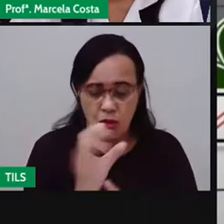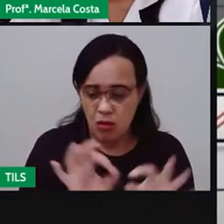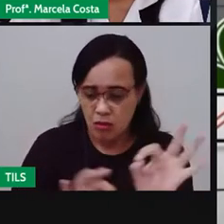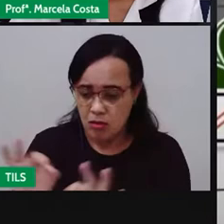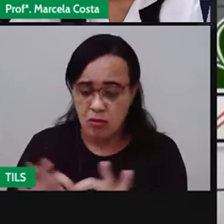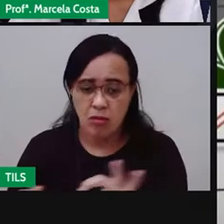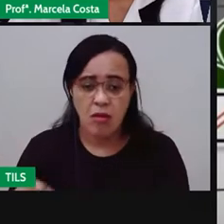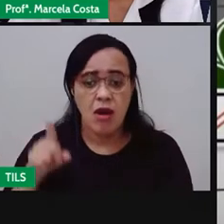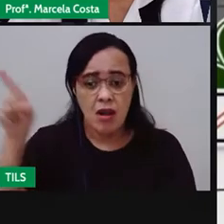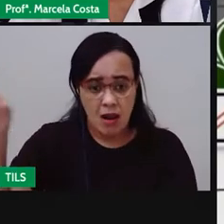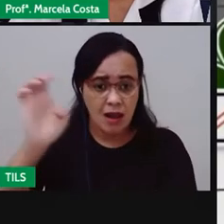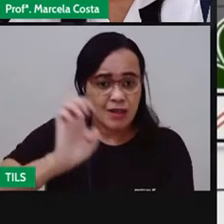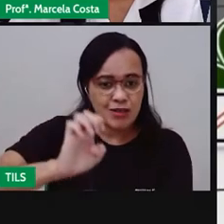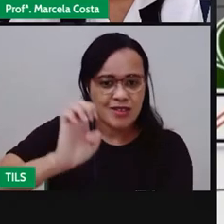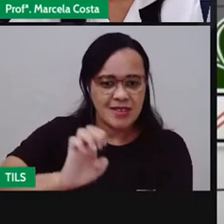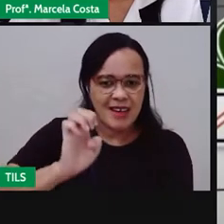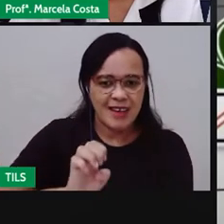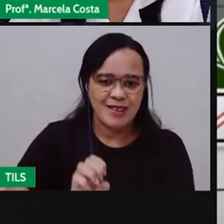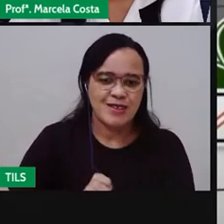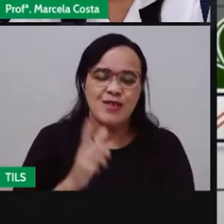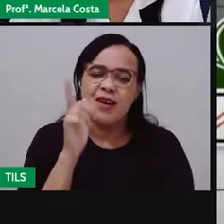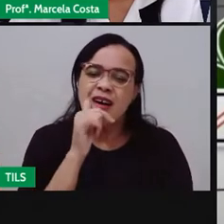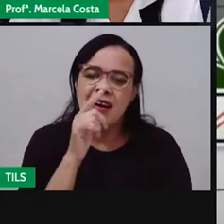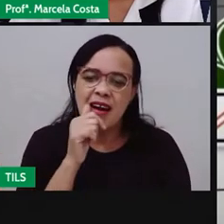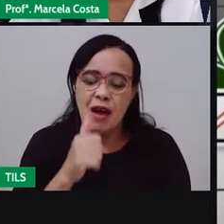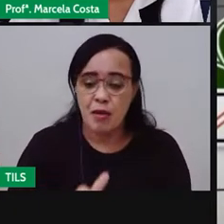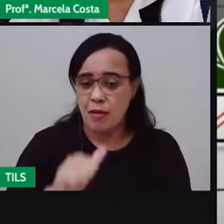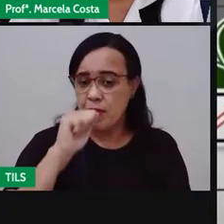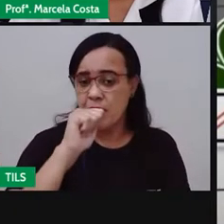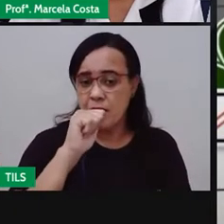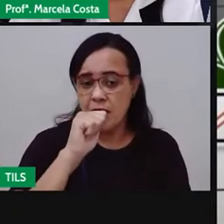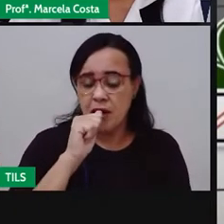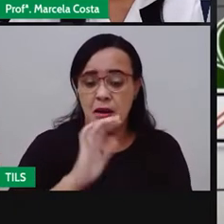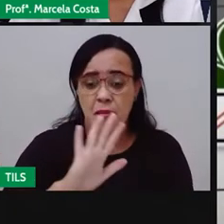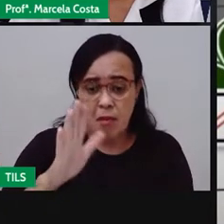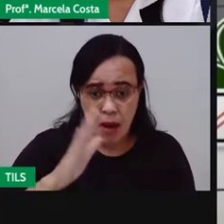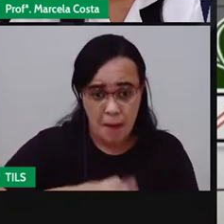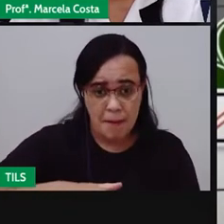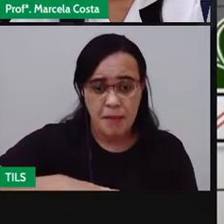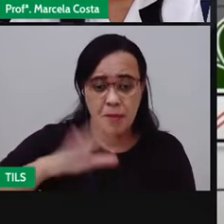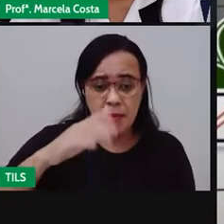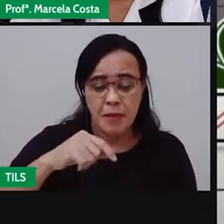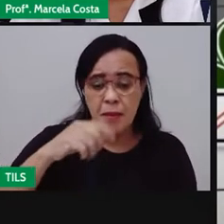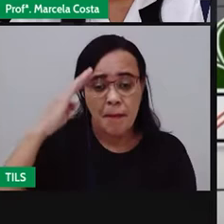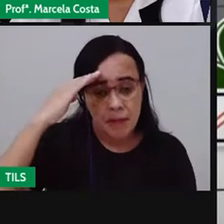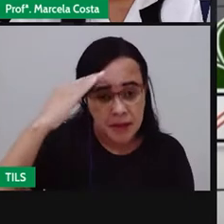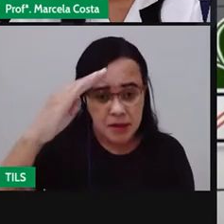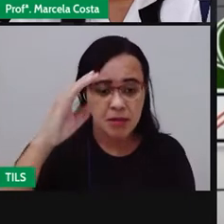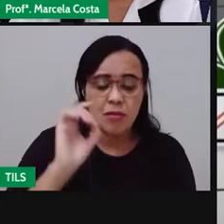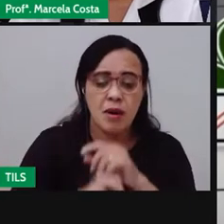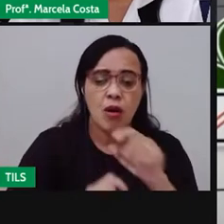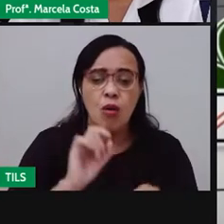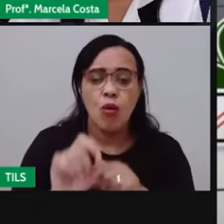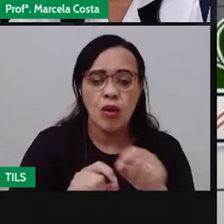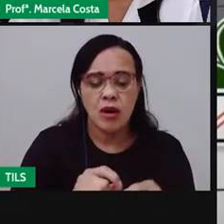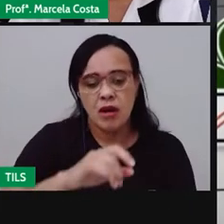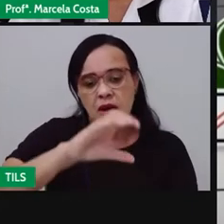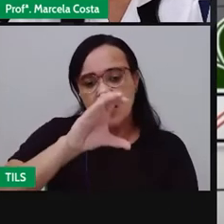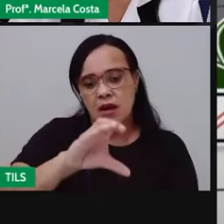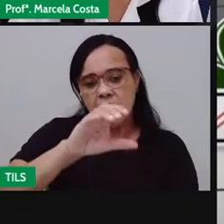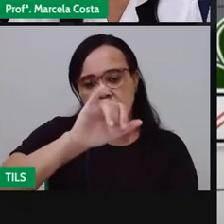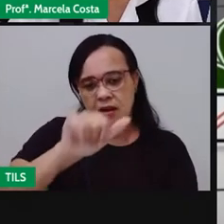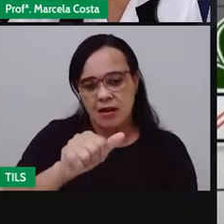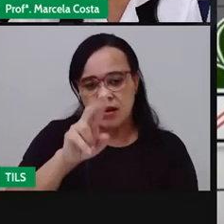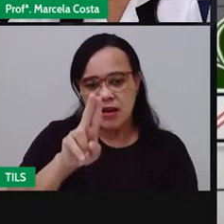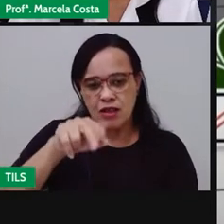lugar a cajuína apresenta um sabor distinto. A produção tradicional e práticas socioculturais associadas